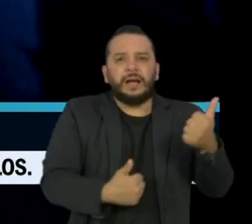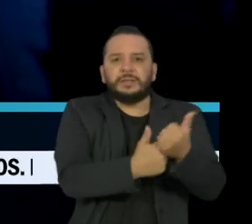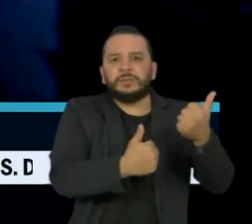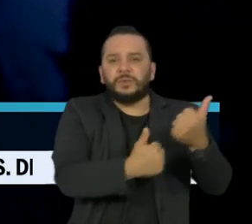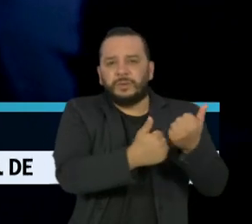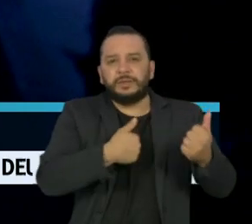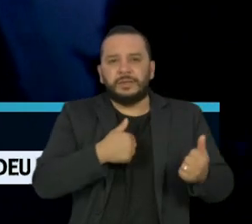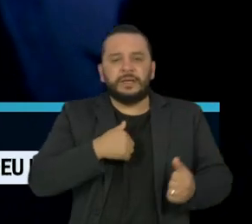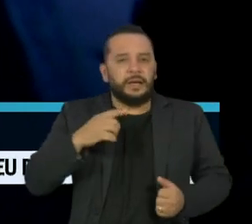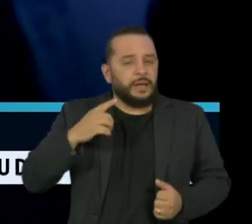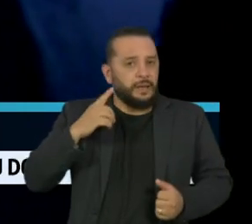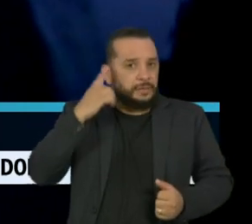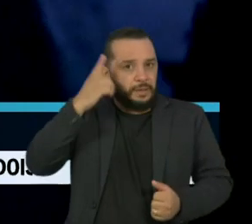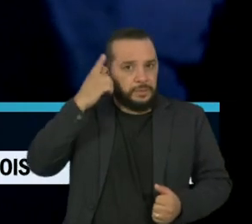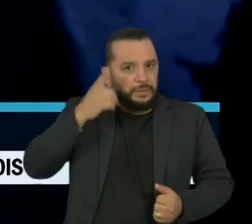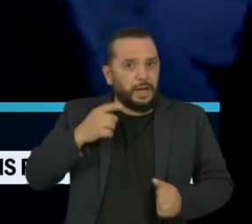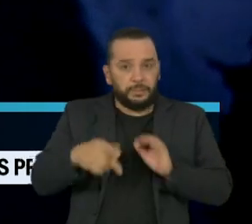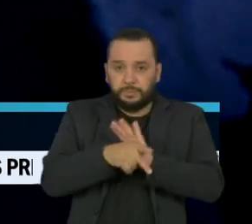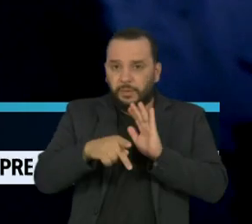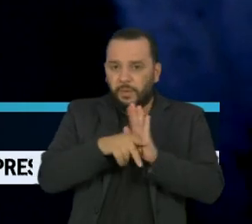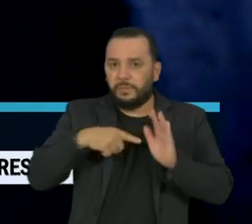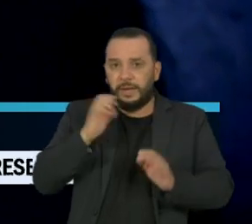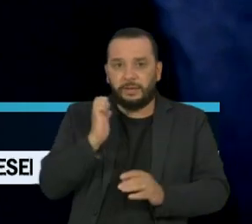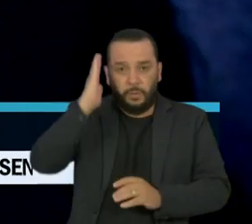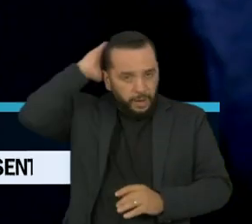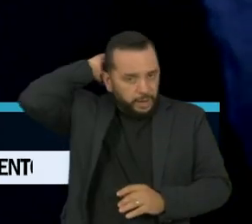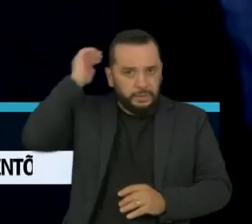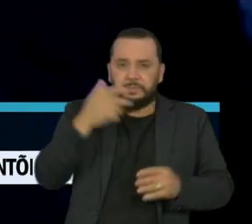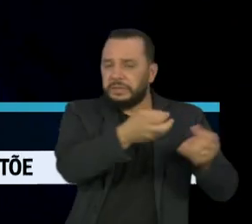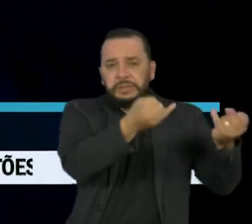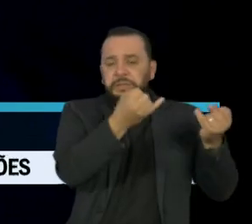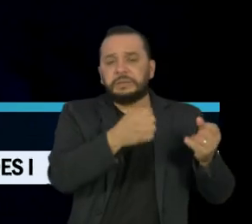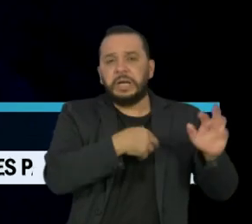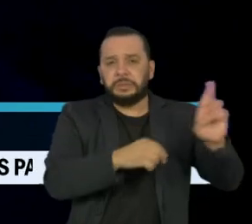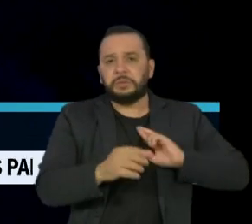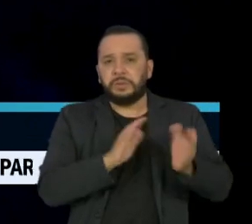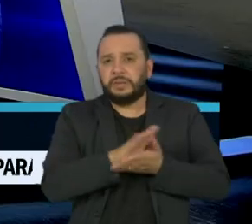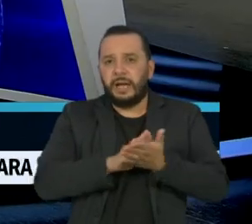deu retorno. A Embaixada dos Estados Unidos, até o momento, também não se manifestou.